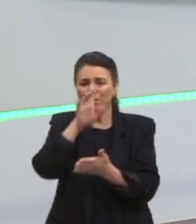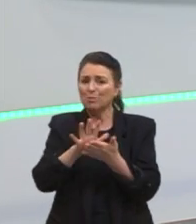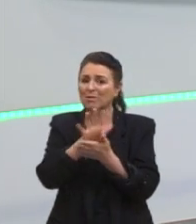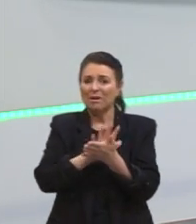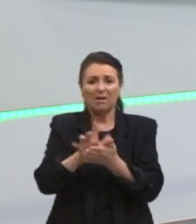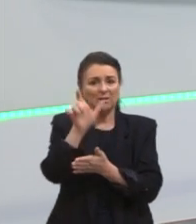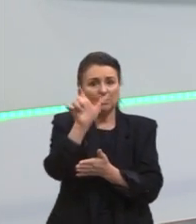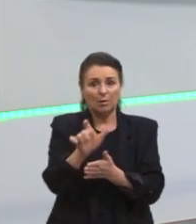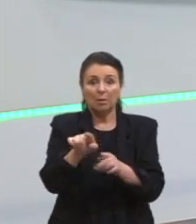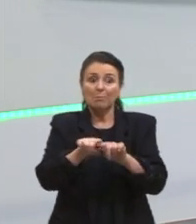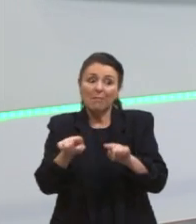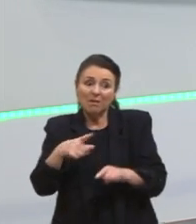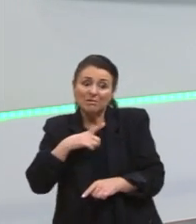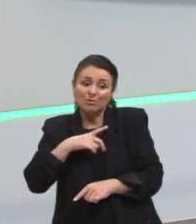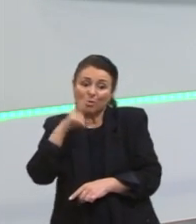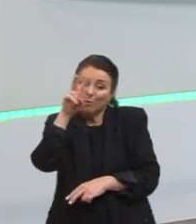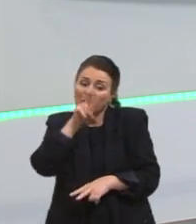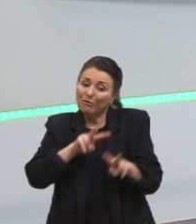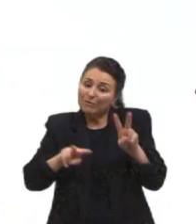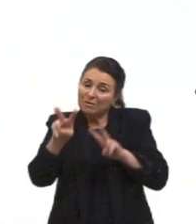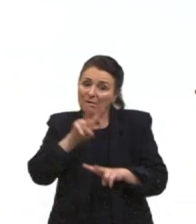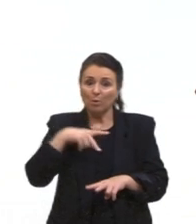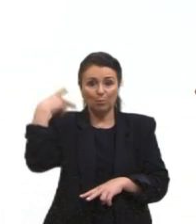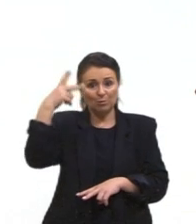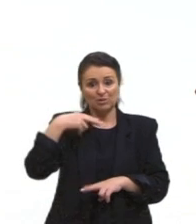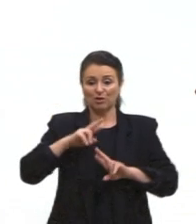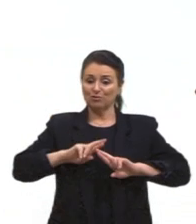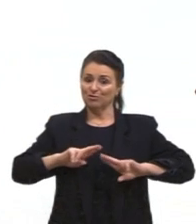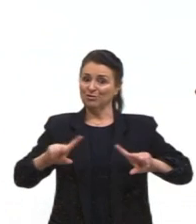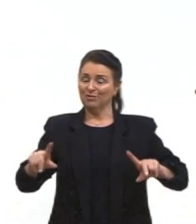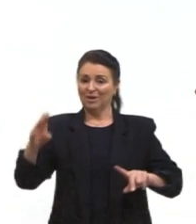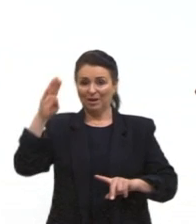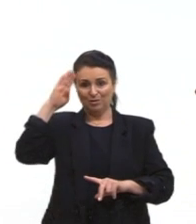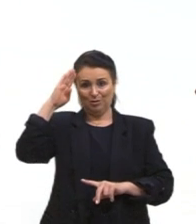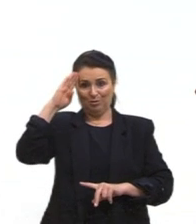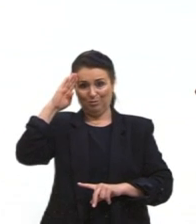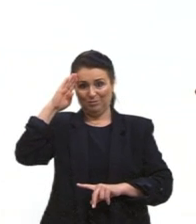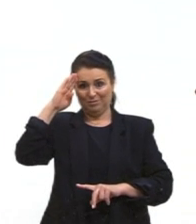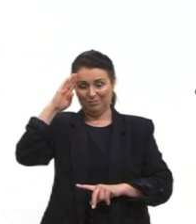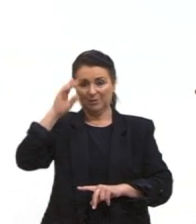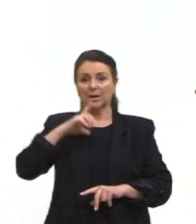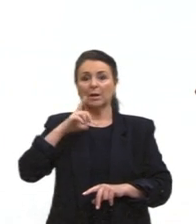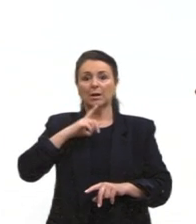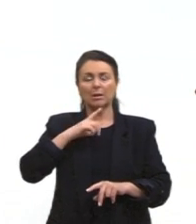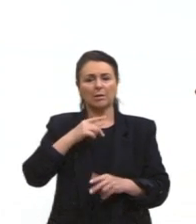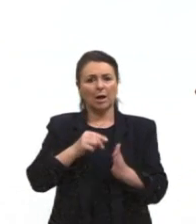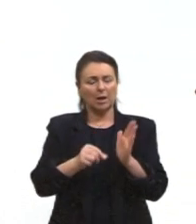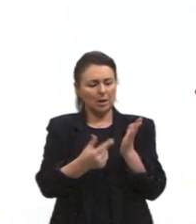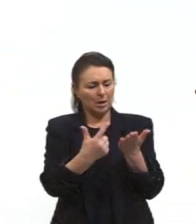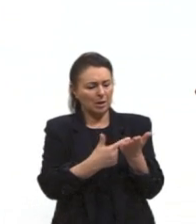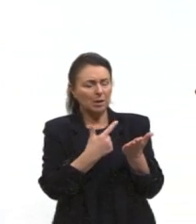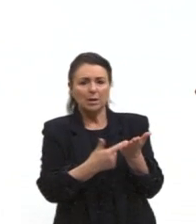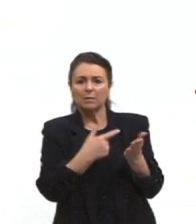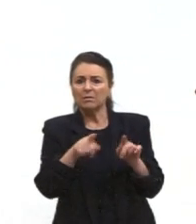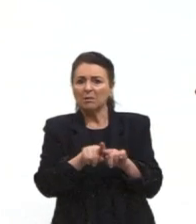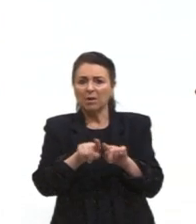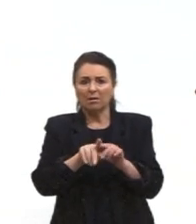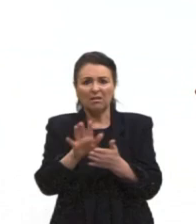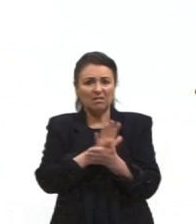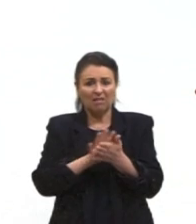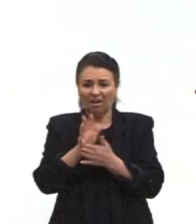visão política diferente da dos militares. E tem obras também que são banidas que não tinham nada a ver.